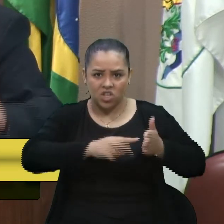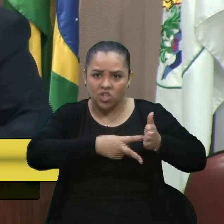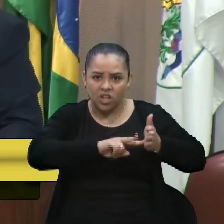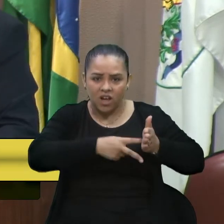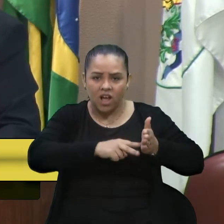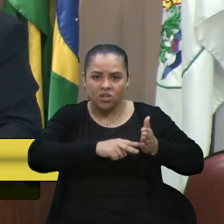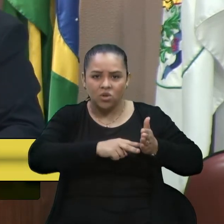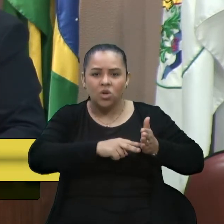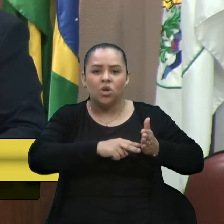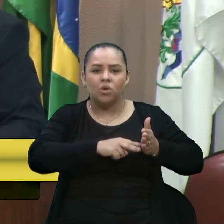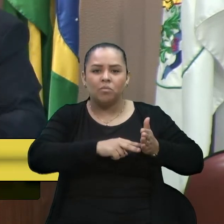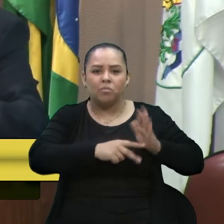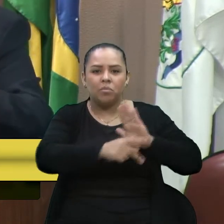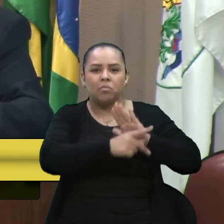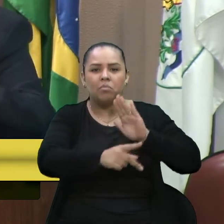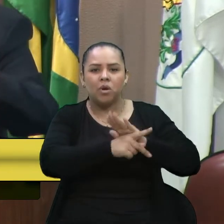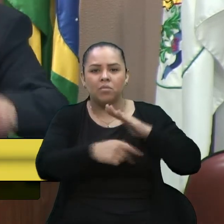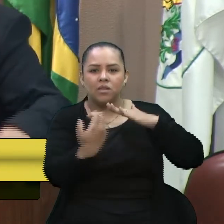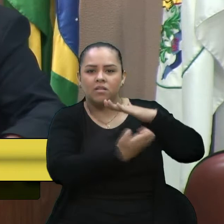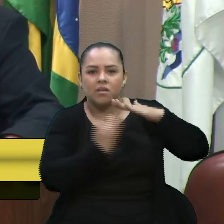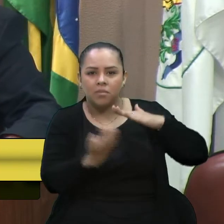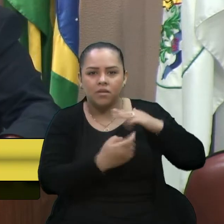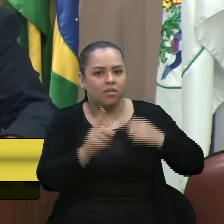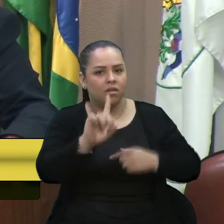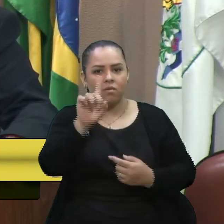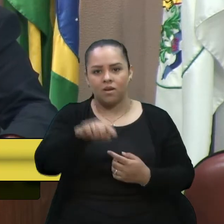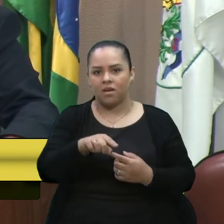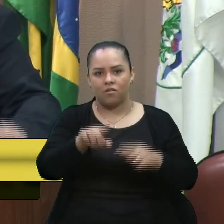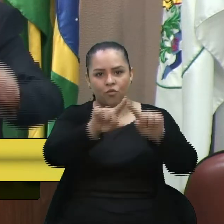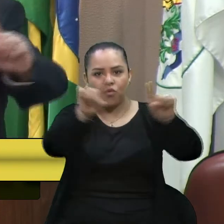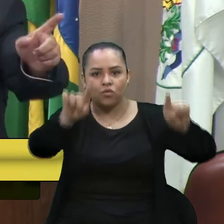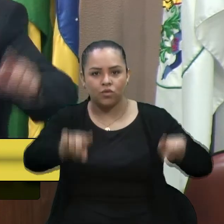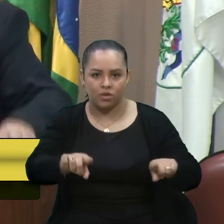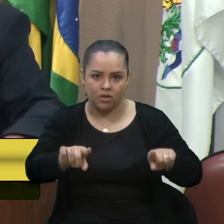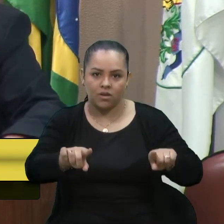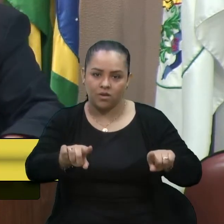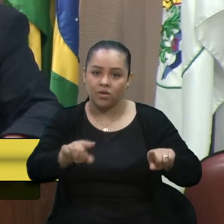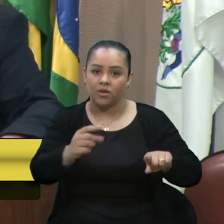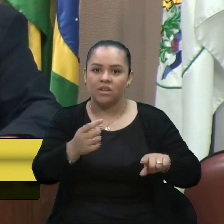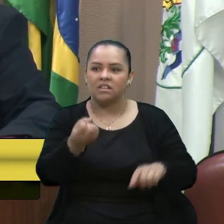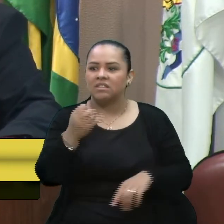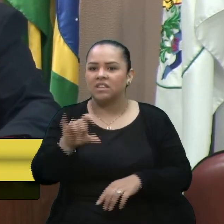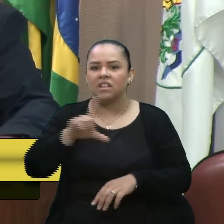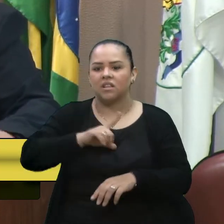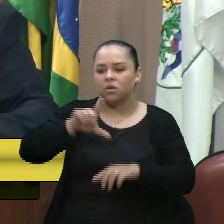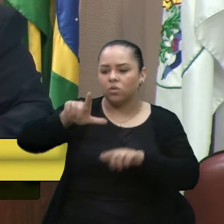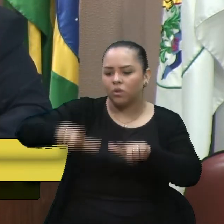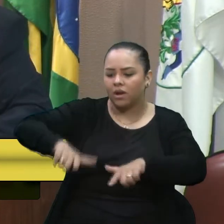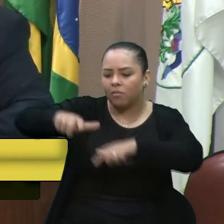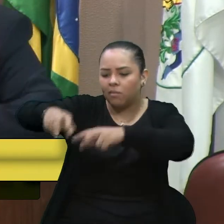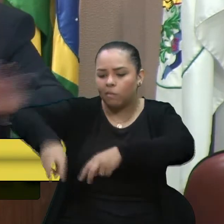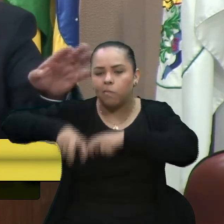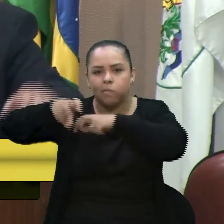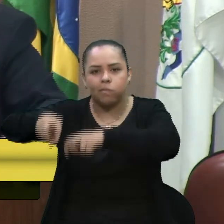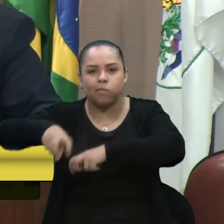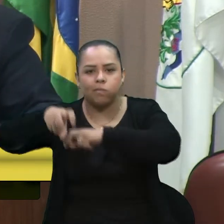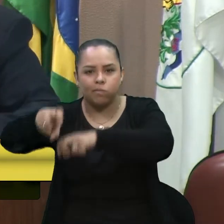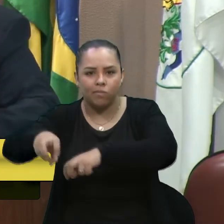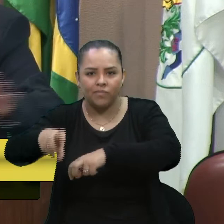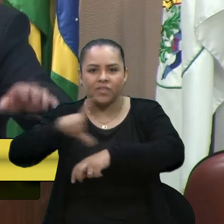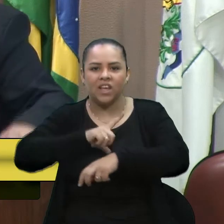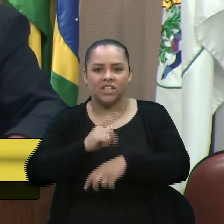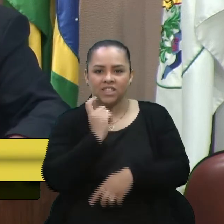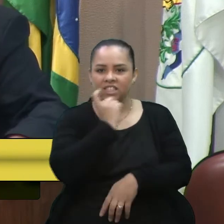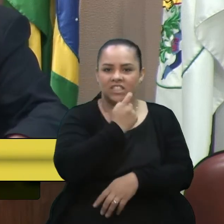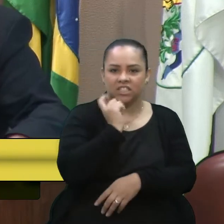trabalhadores que depende, que levanta, que segura o sindicato de pé. Se tem uma sede campestre, tem vários dentistas,